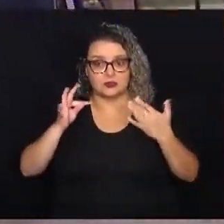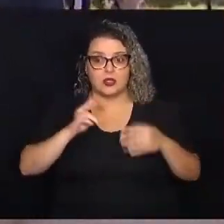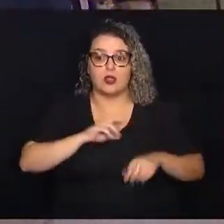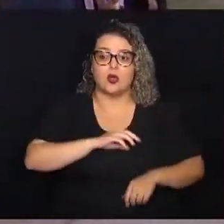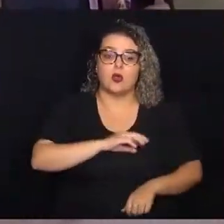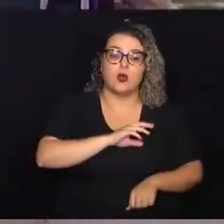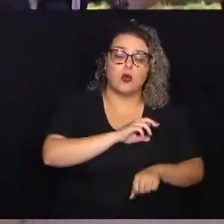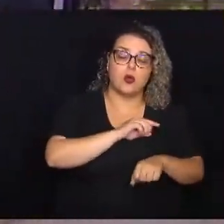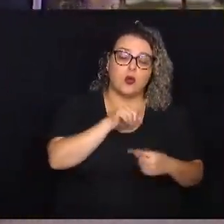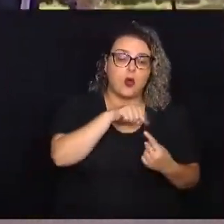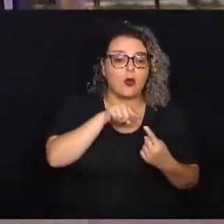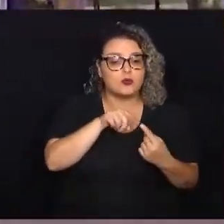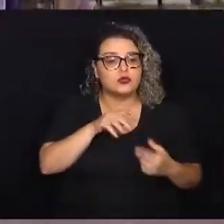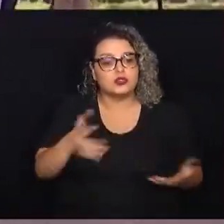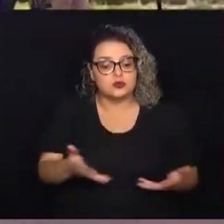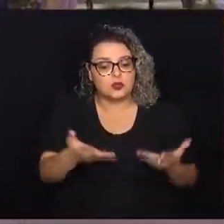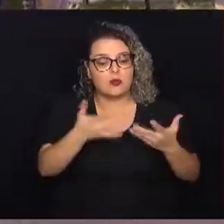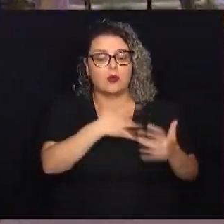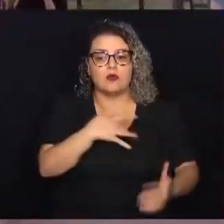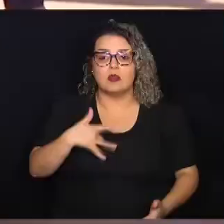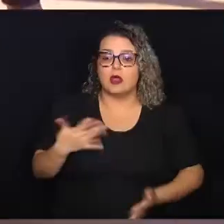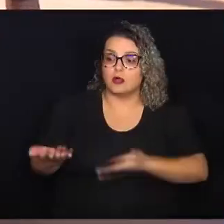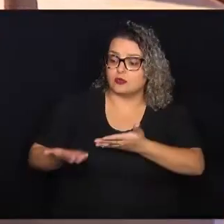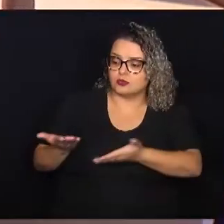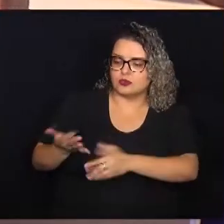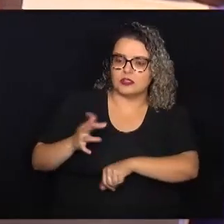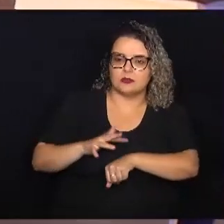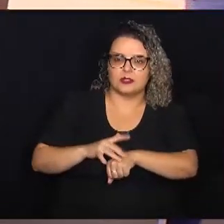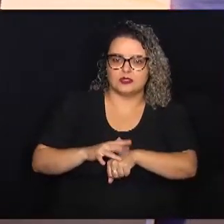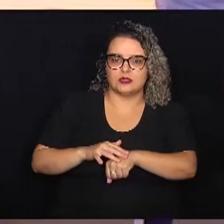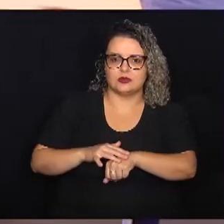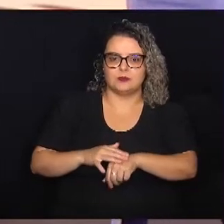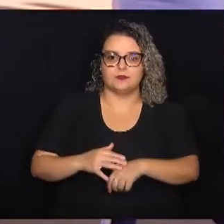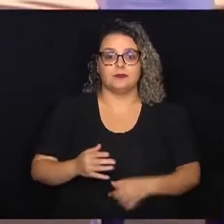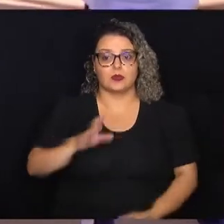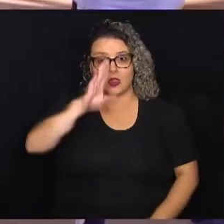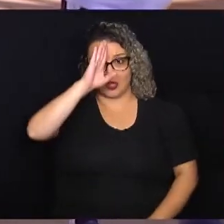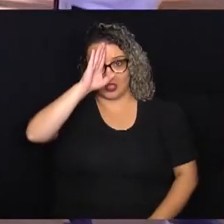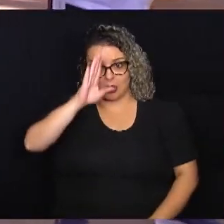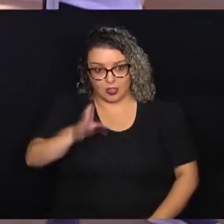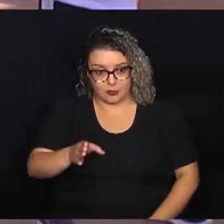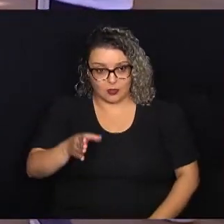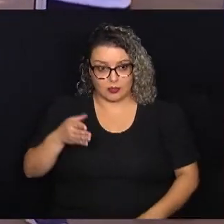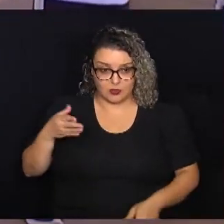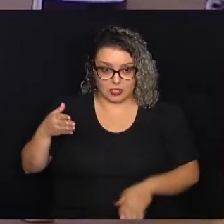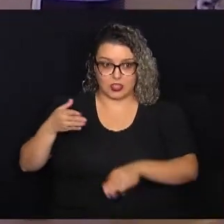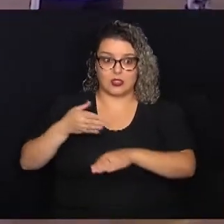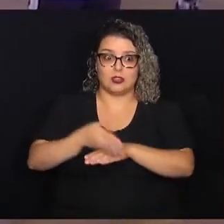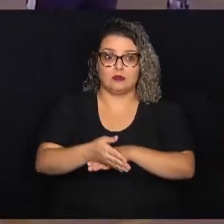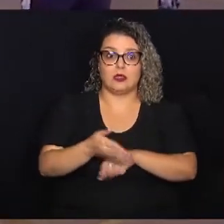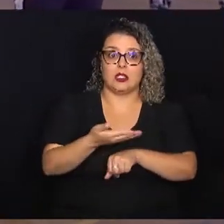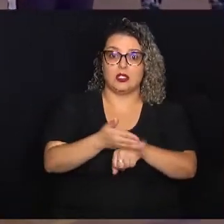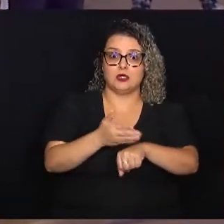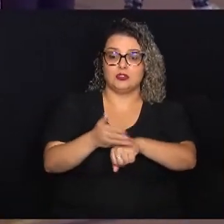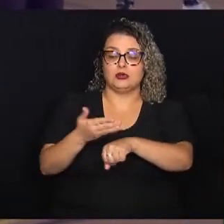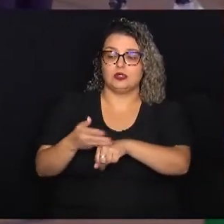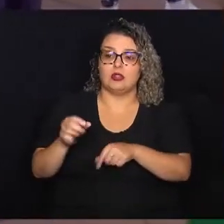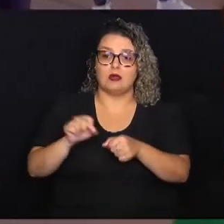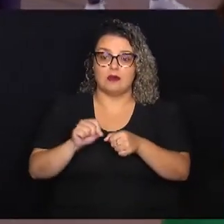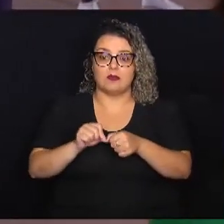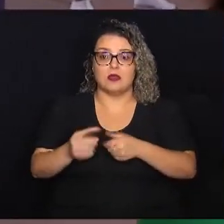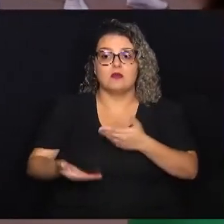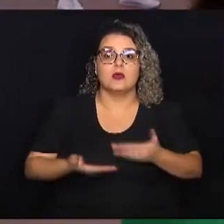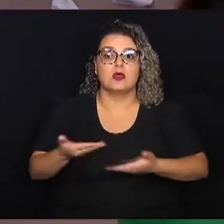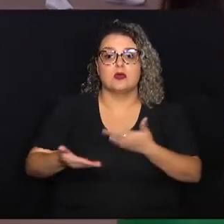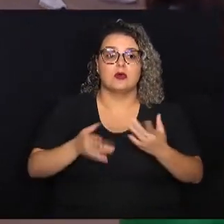promover a saúde, quanto o tratamento de doenças. A principal porta de entrada para as práticas são feitas pelos serviços de